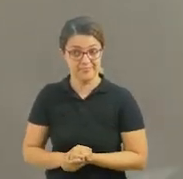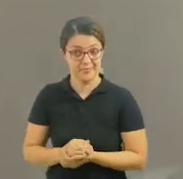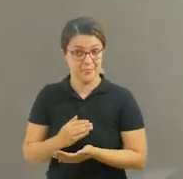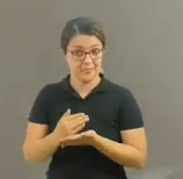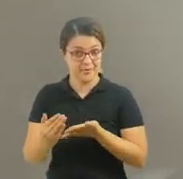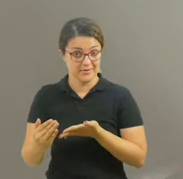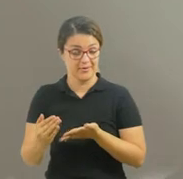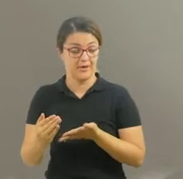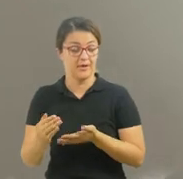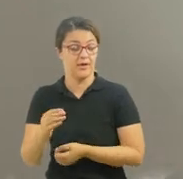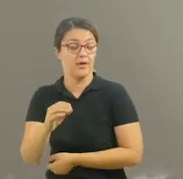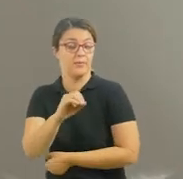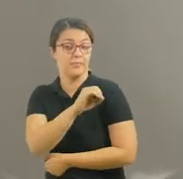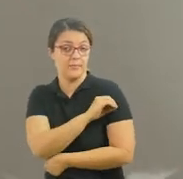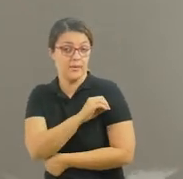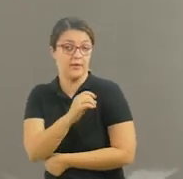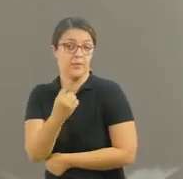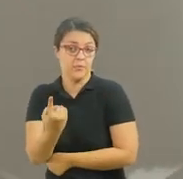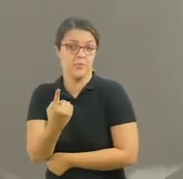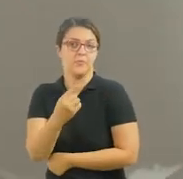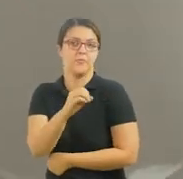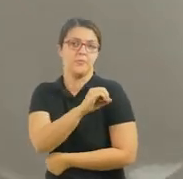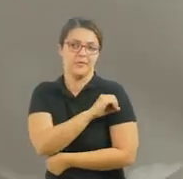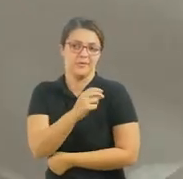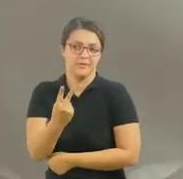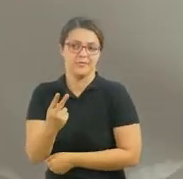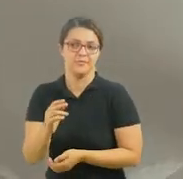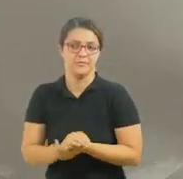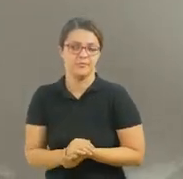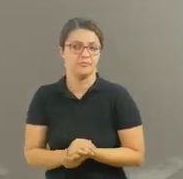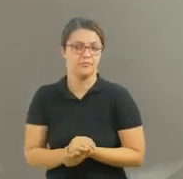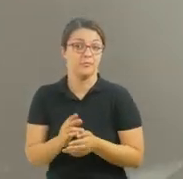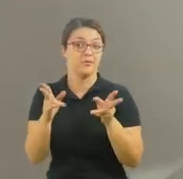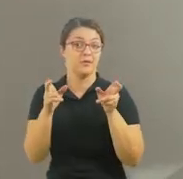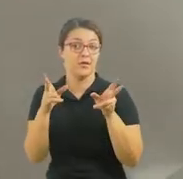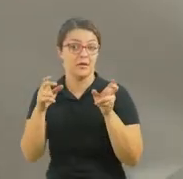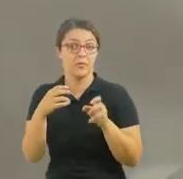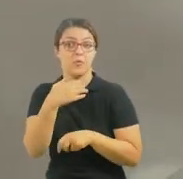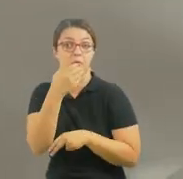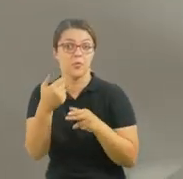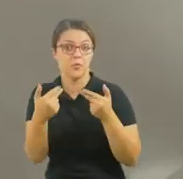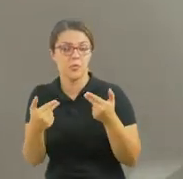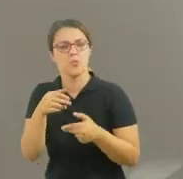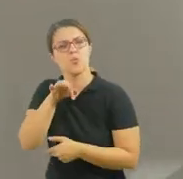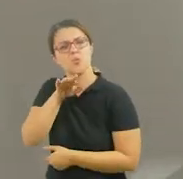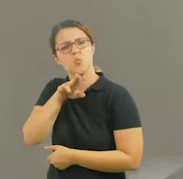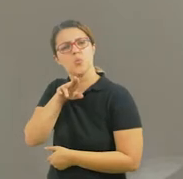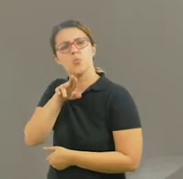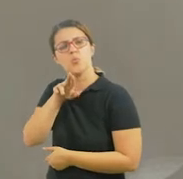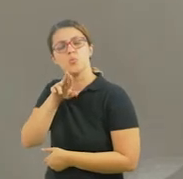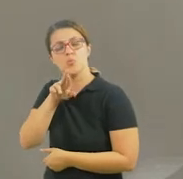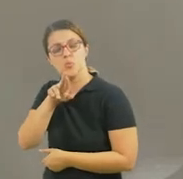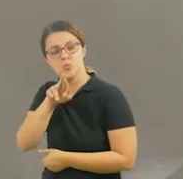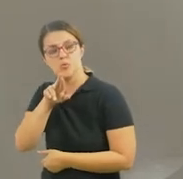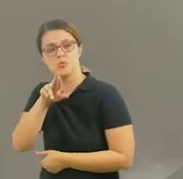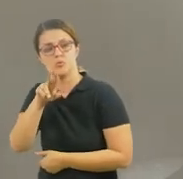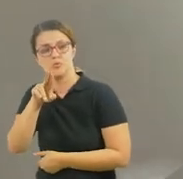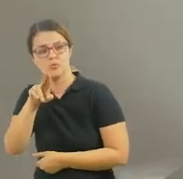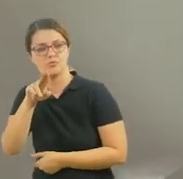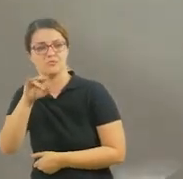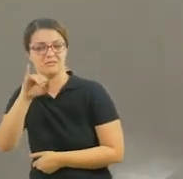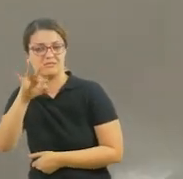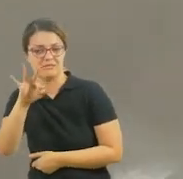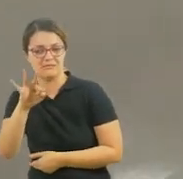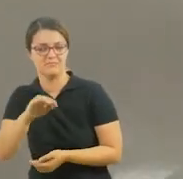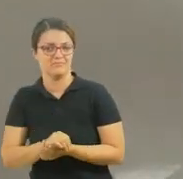Pré-1 e do Pré-2, vamos trabalhar com o tema das Fruings, que significa frutas. Aqui eu trouxe para vocês